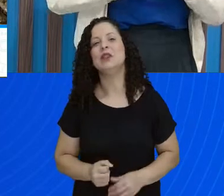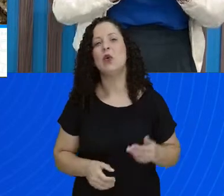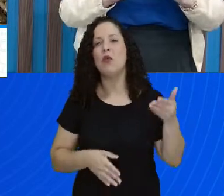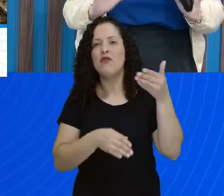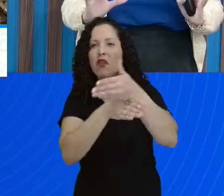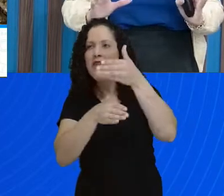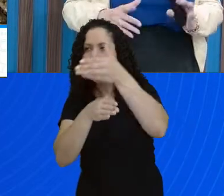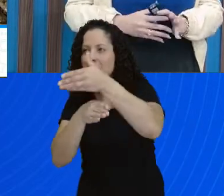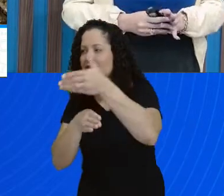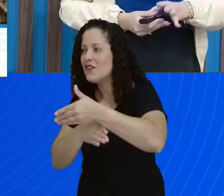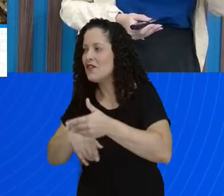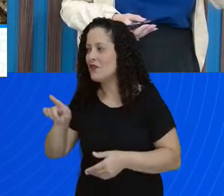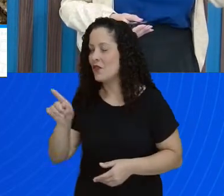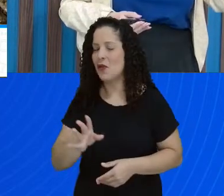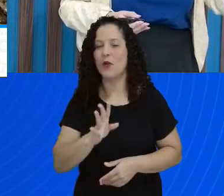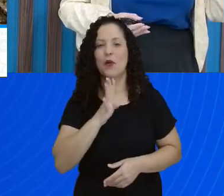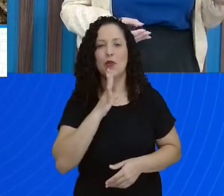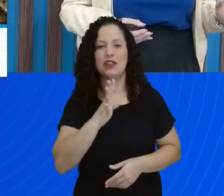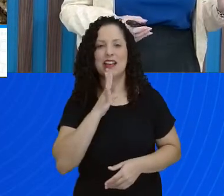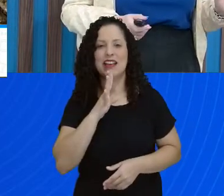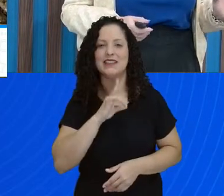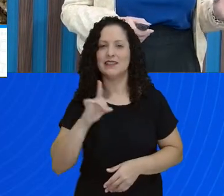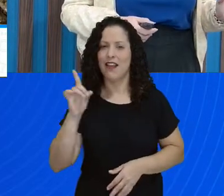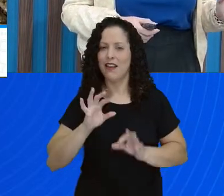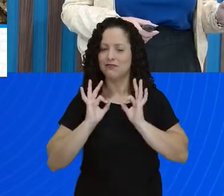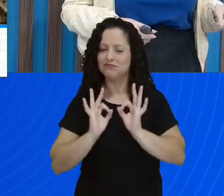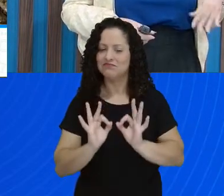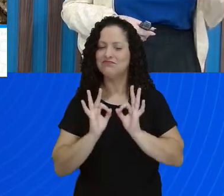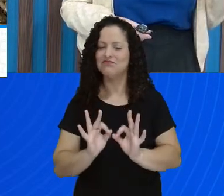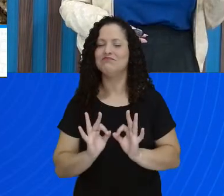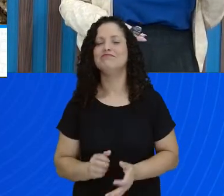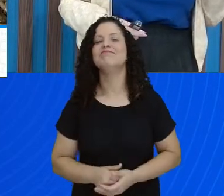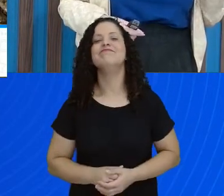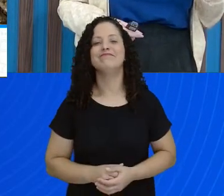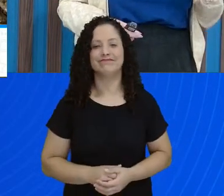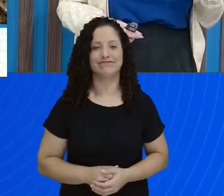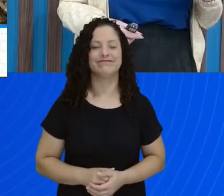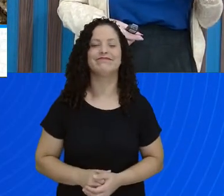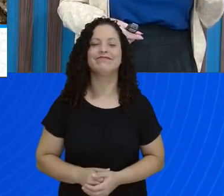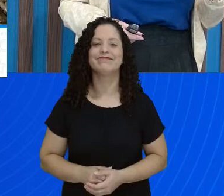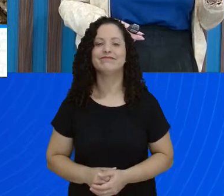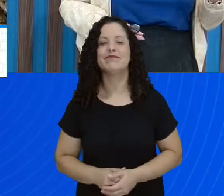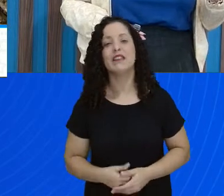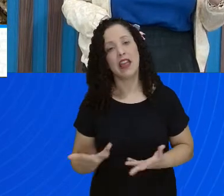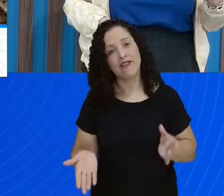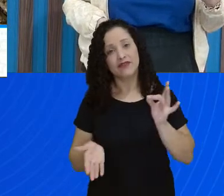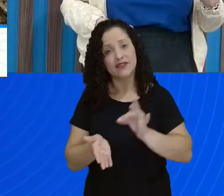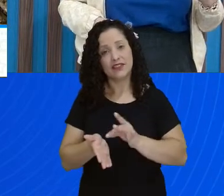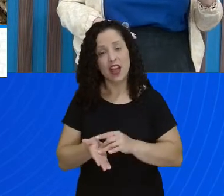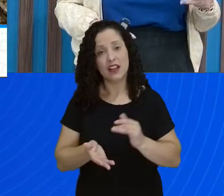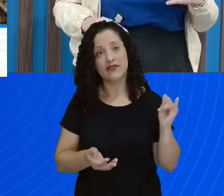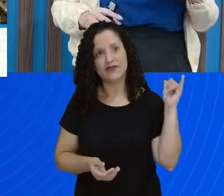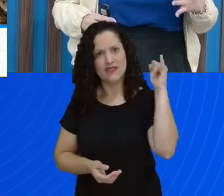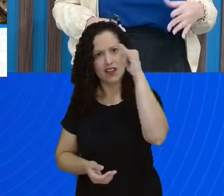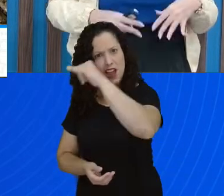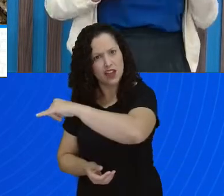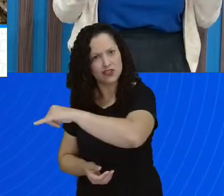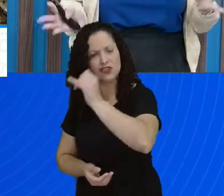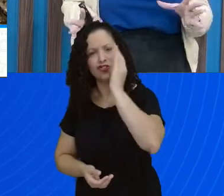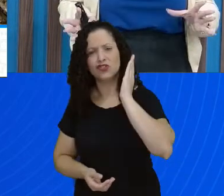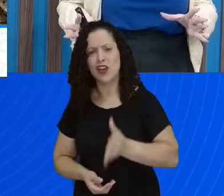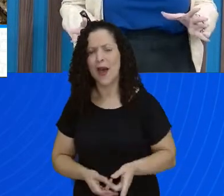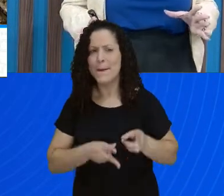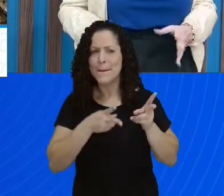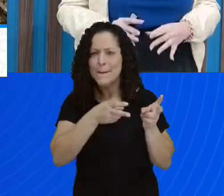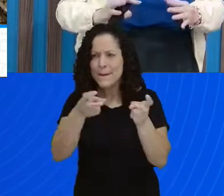Então, ela conhece bem. Ela é a pessoa certa para eu fazer essa pergunta. Então, com certeza nas viagens que a professora Esté fez, ela percebou que